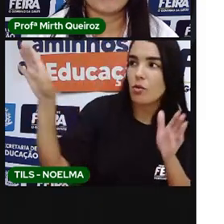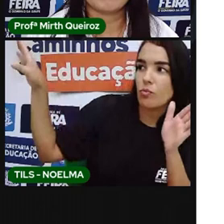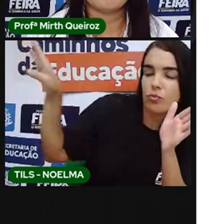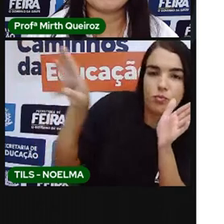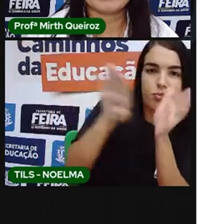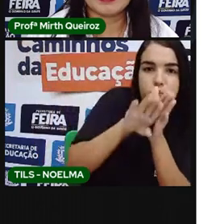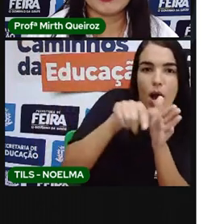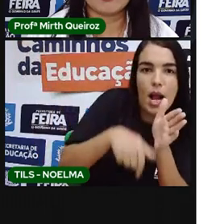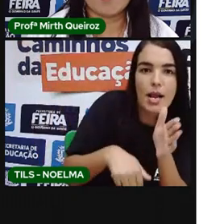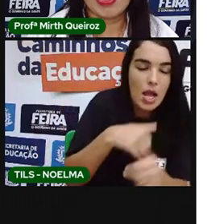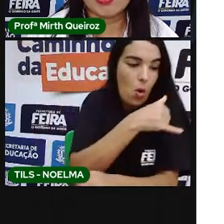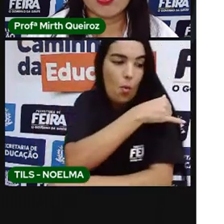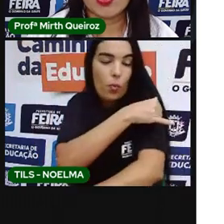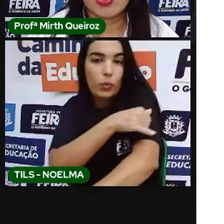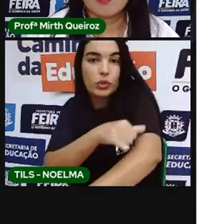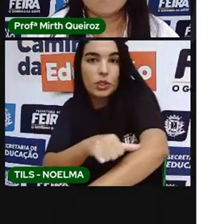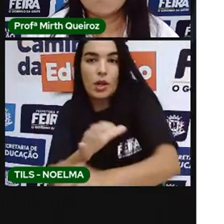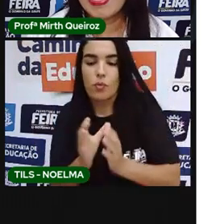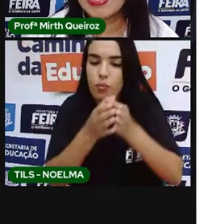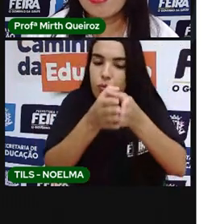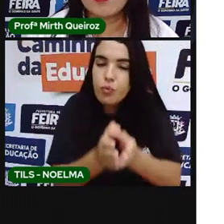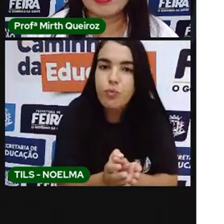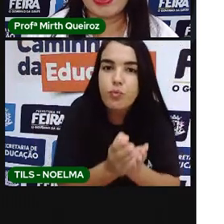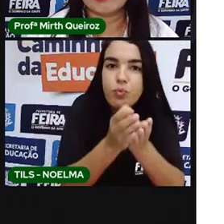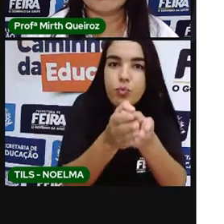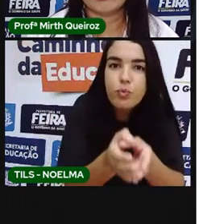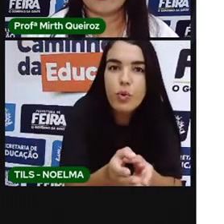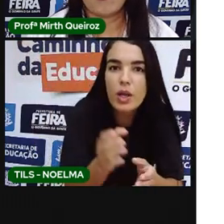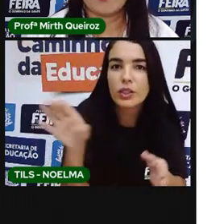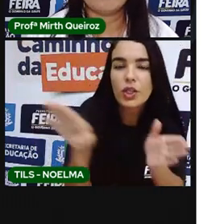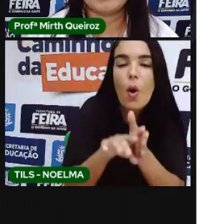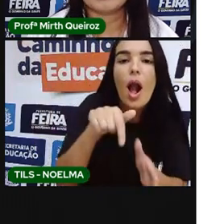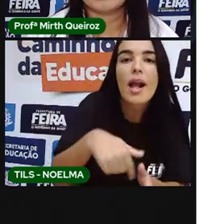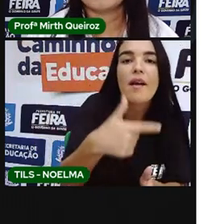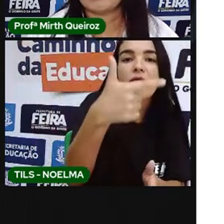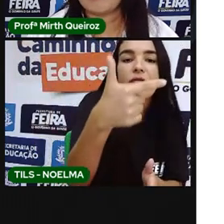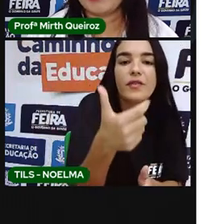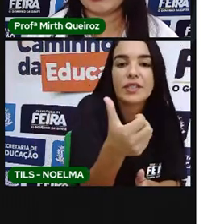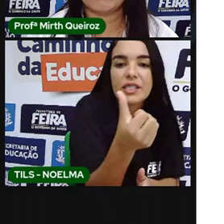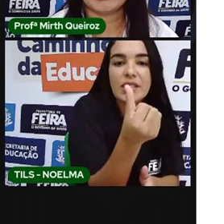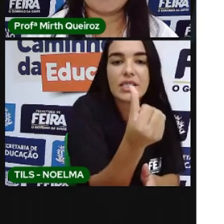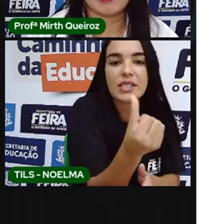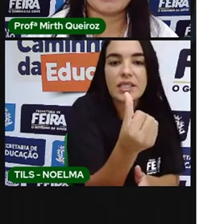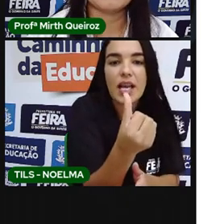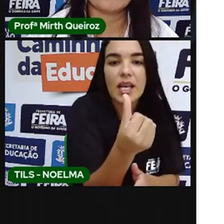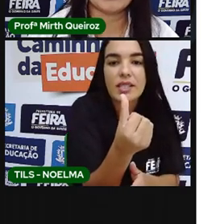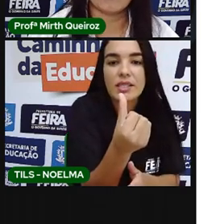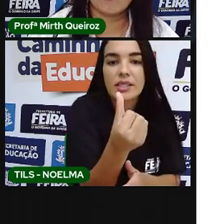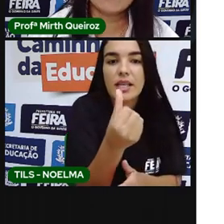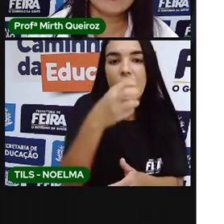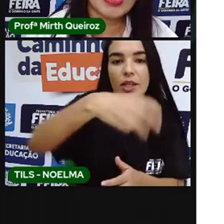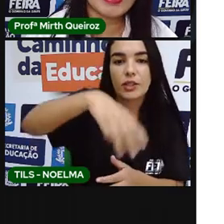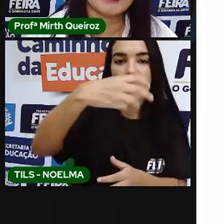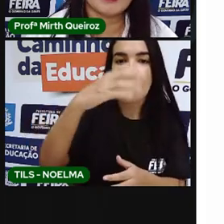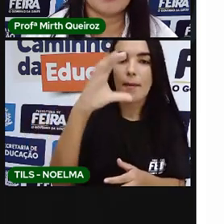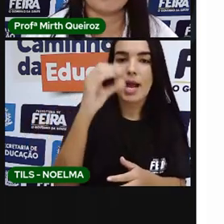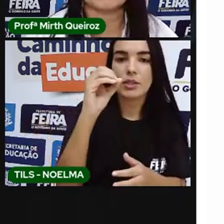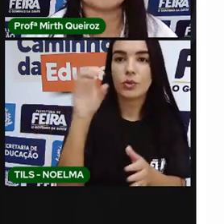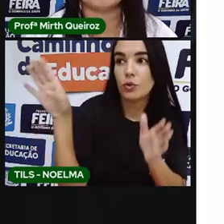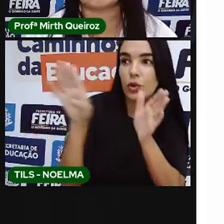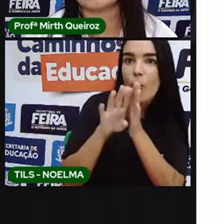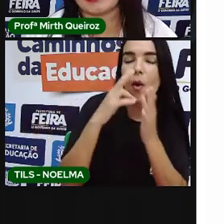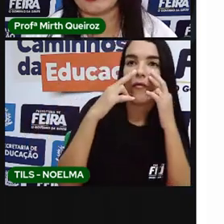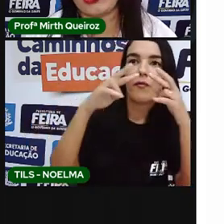onde chegou em 26 de março, maravilhado com a vista da Baía de Guanambara. Então, era comum naquela